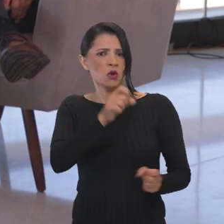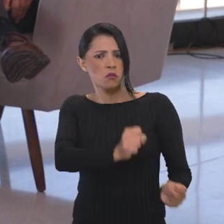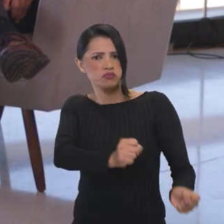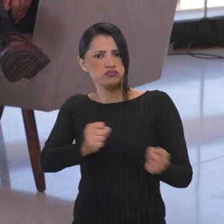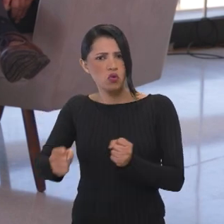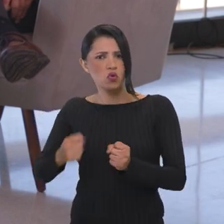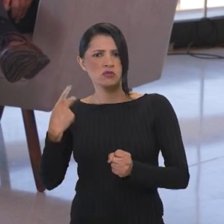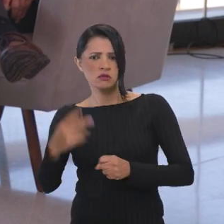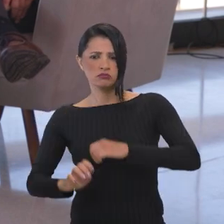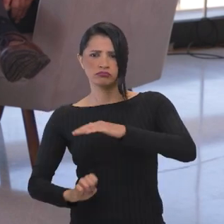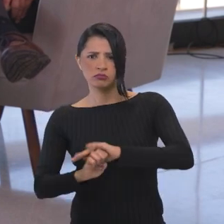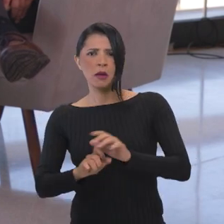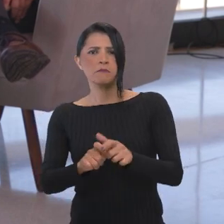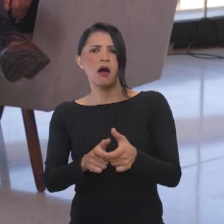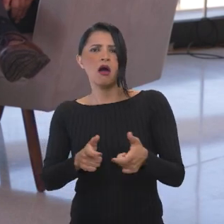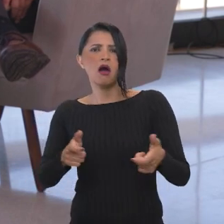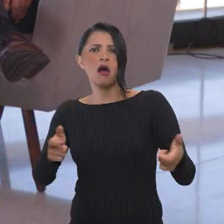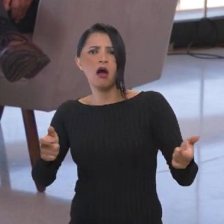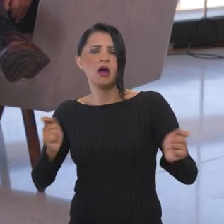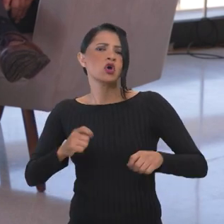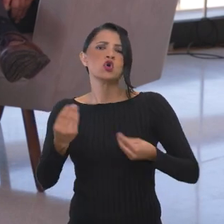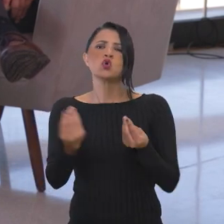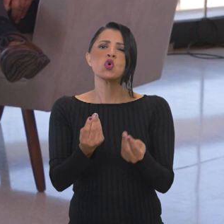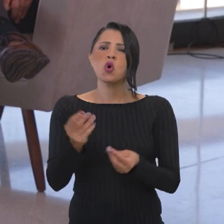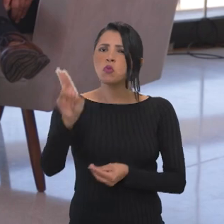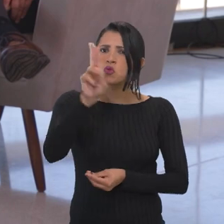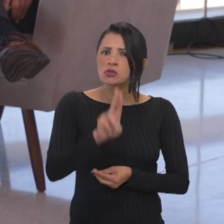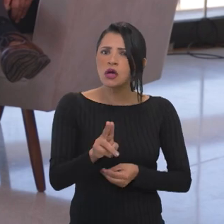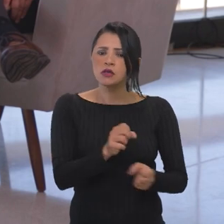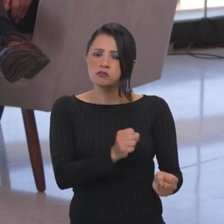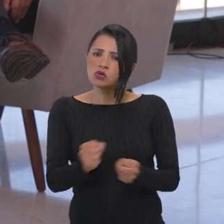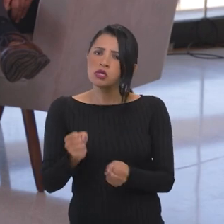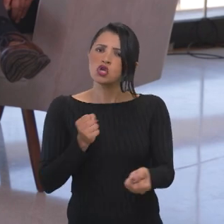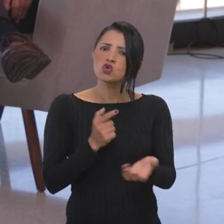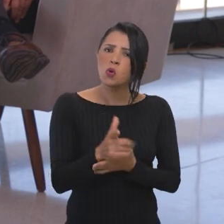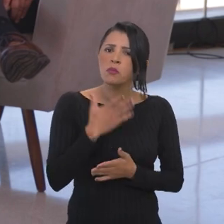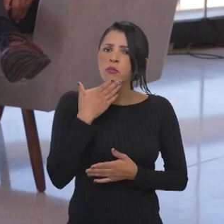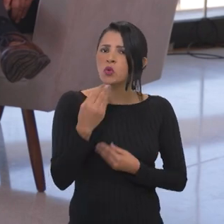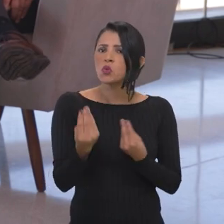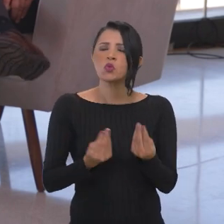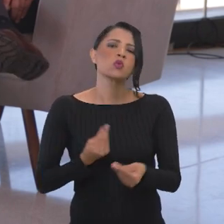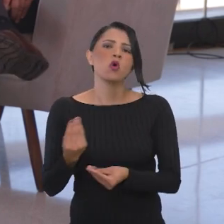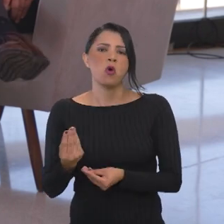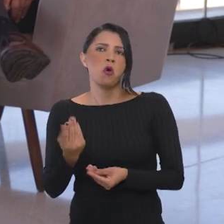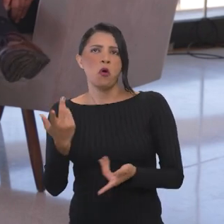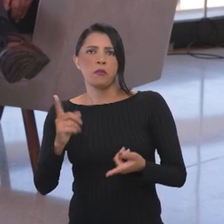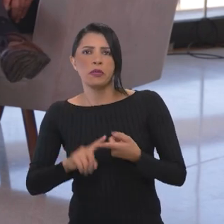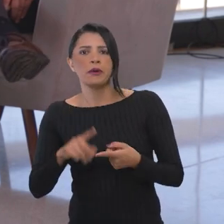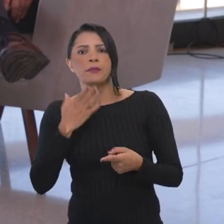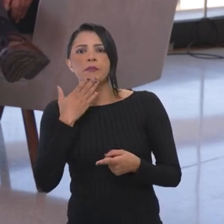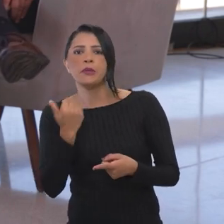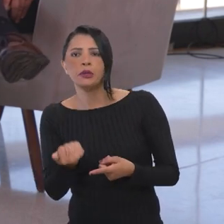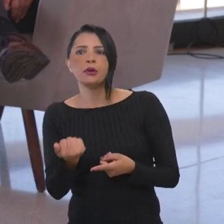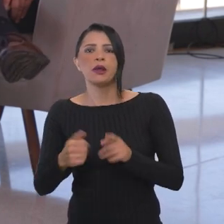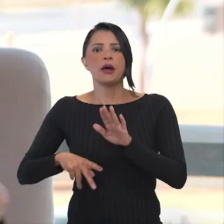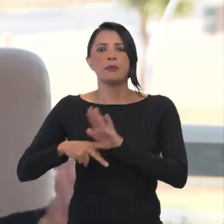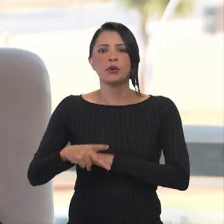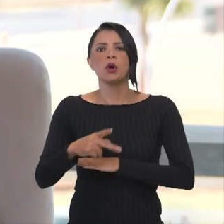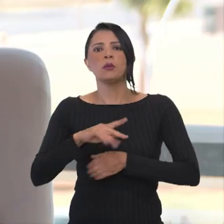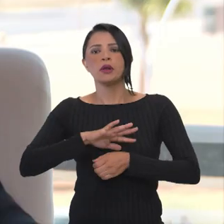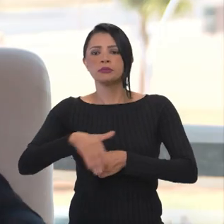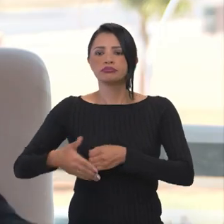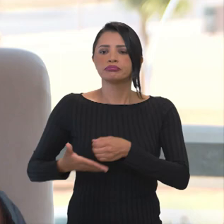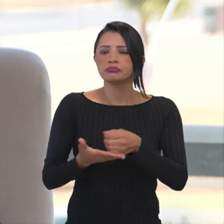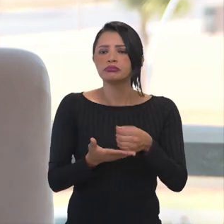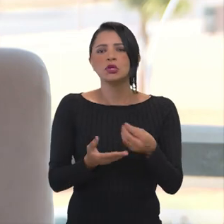poder indutor do Estado gigantesco. Como ele utilizar esse poder de compra de forma melhor? Seja para, por exemplo, melhorar a própria